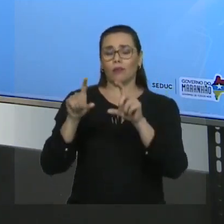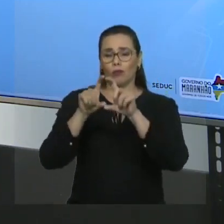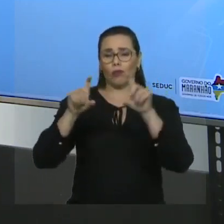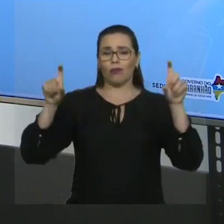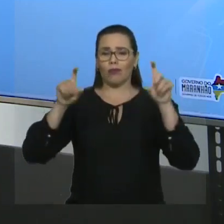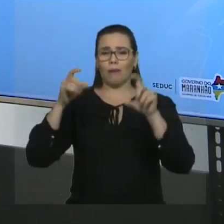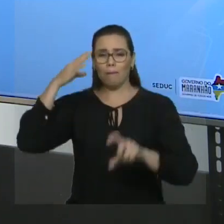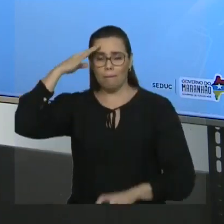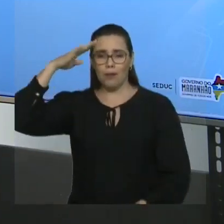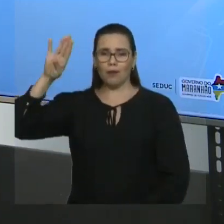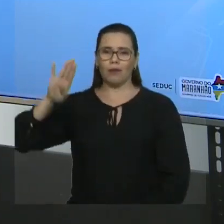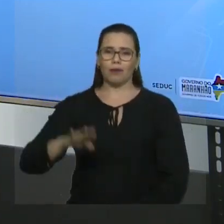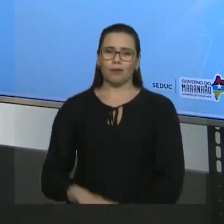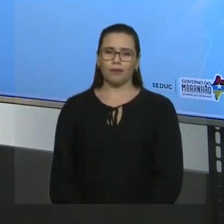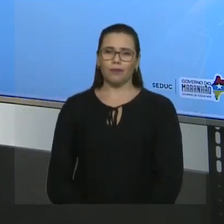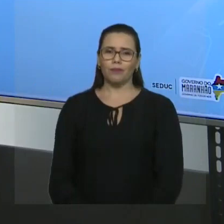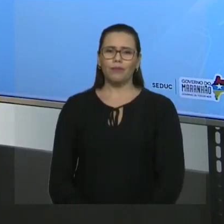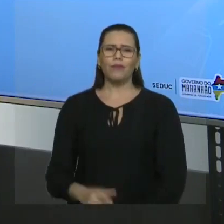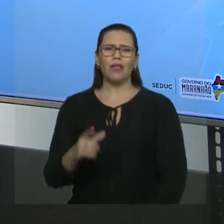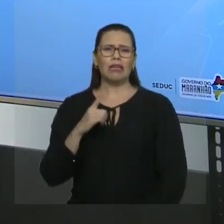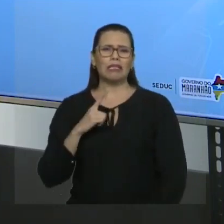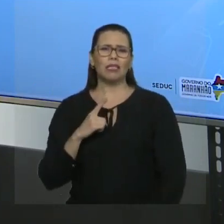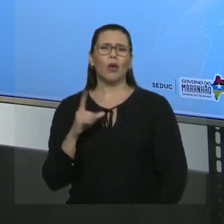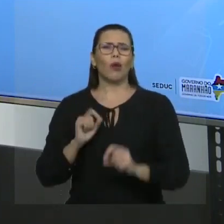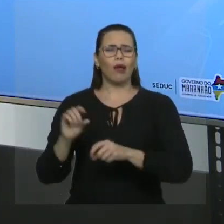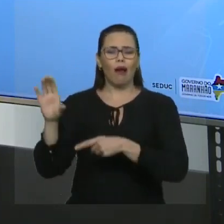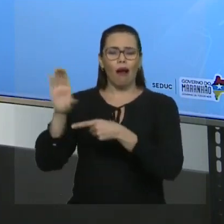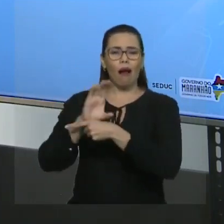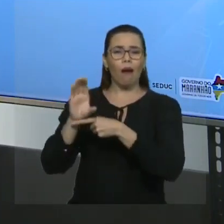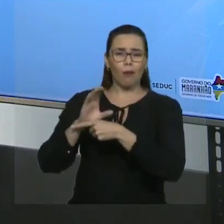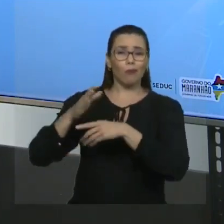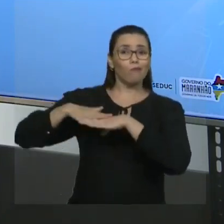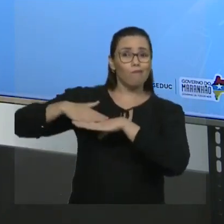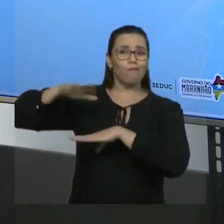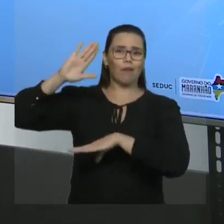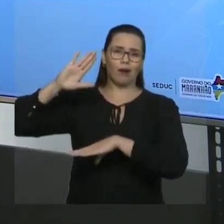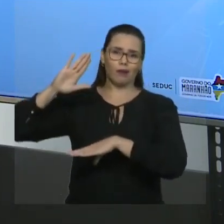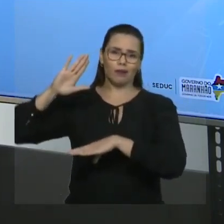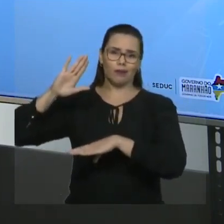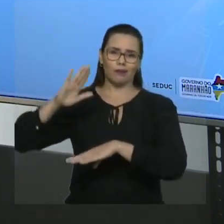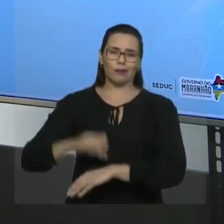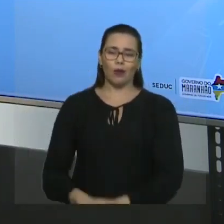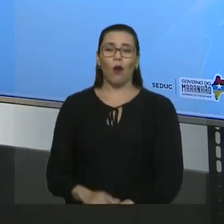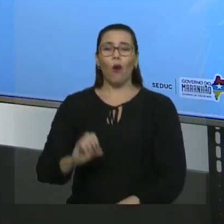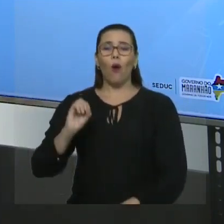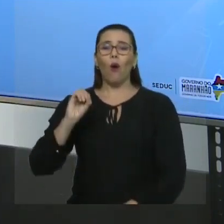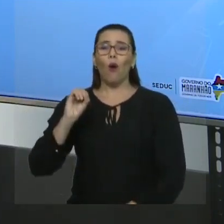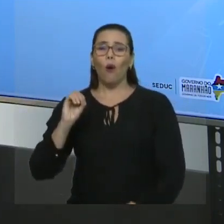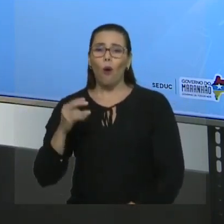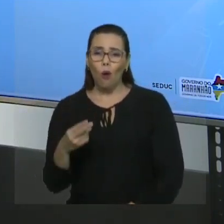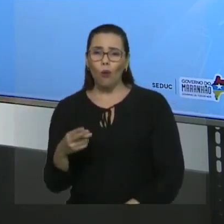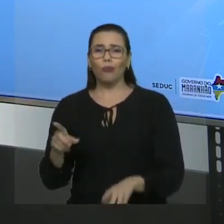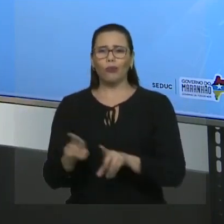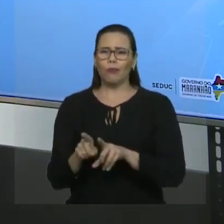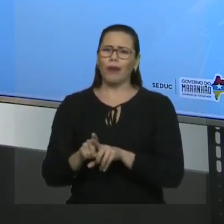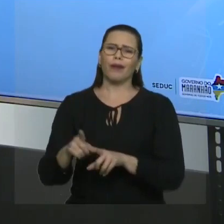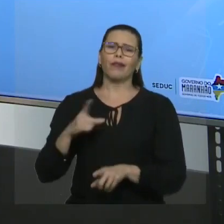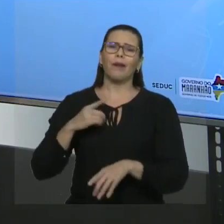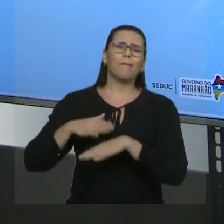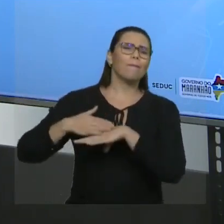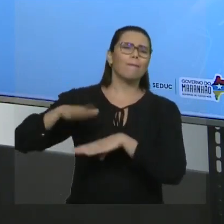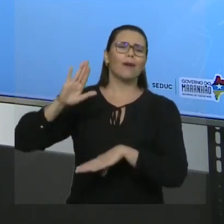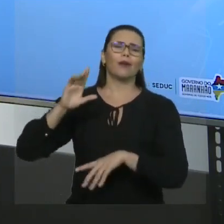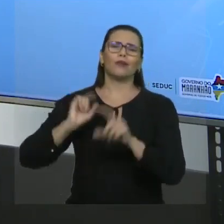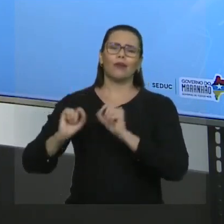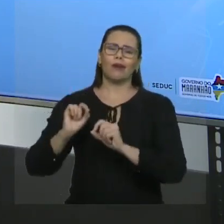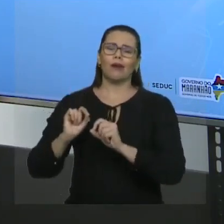hidrocarbonetos? É aquela que apresenta a maior sequência de carbonos. Ou a maior sequência de carbonos insaturada, caso